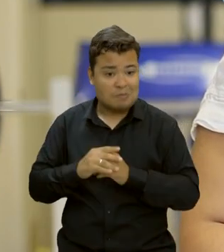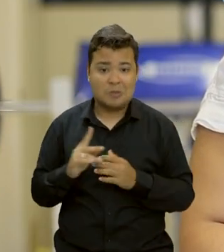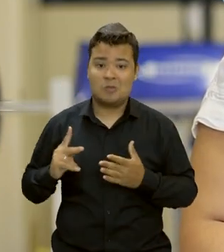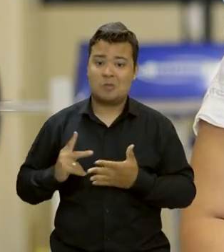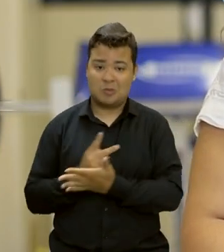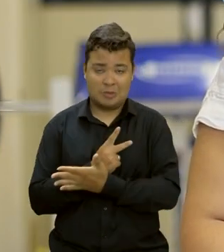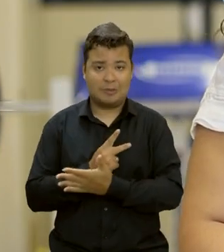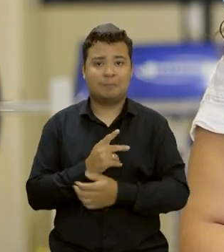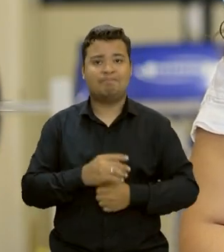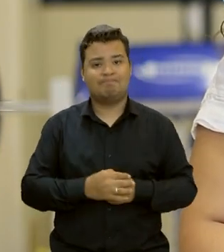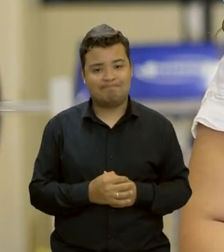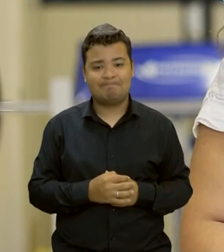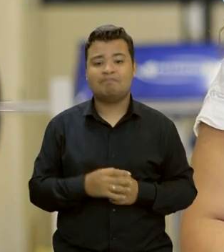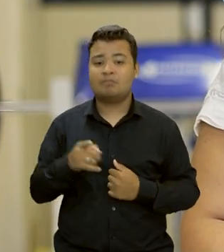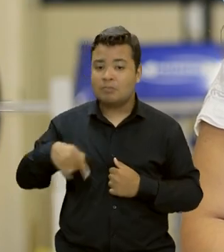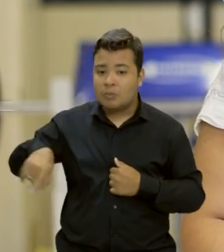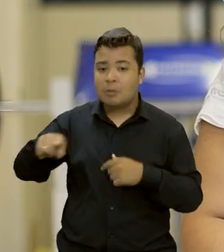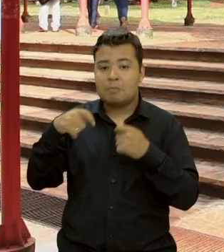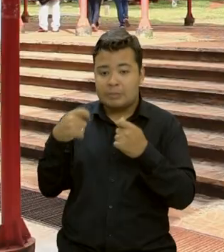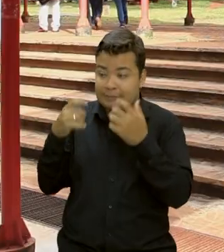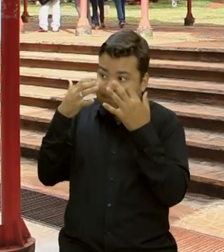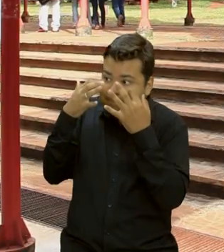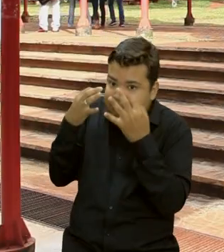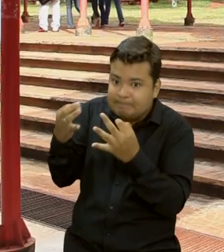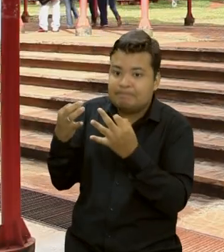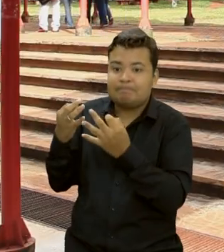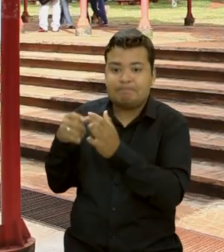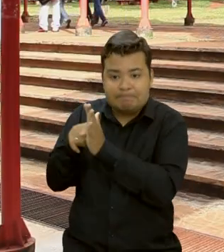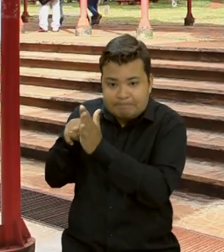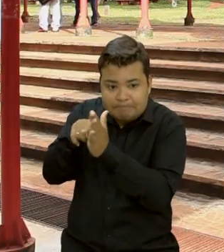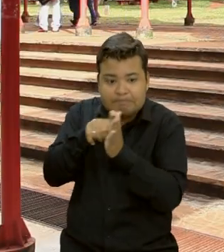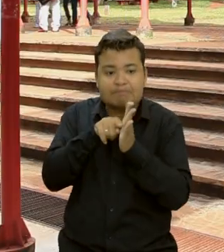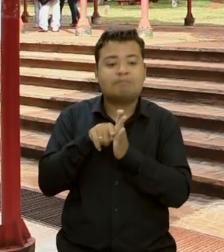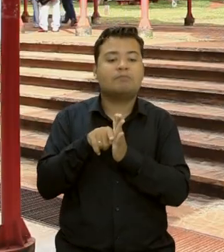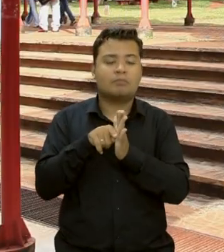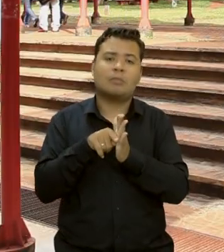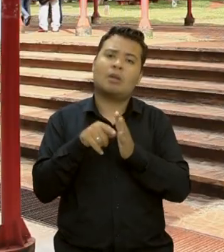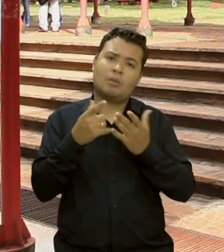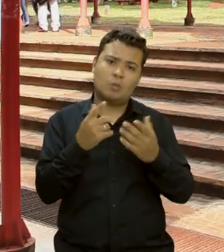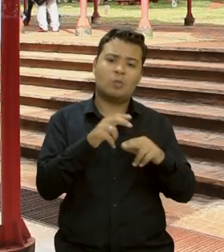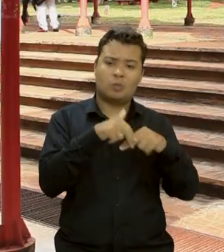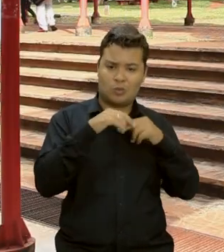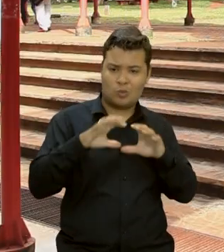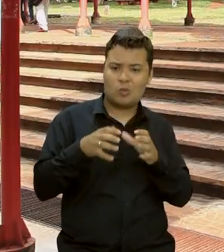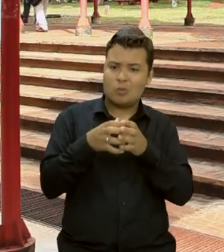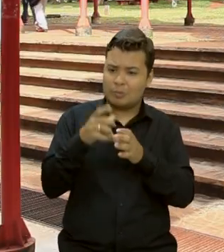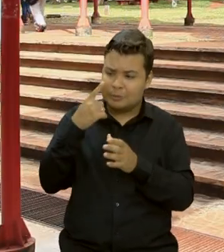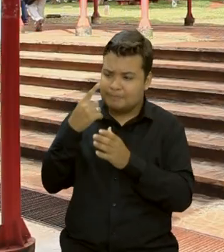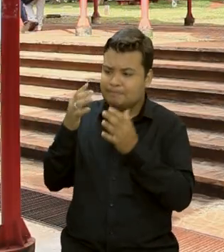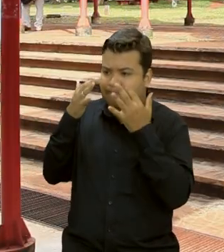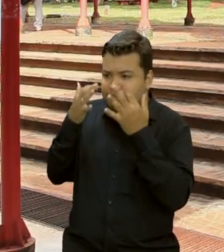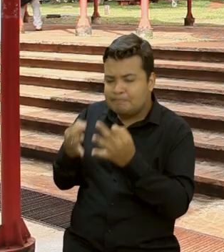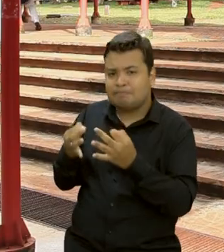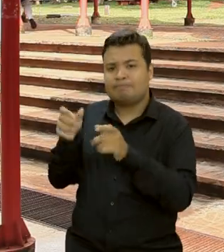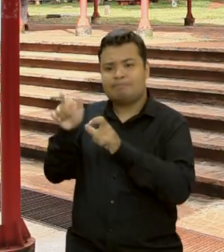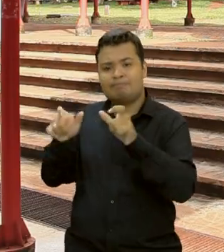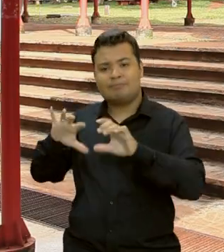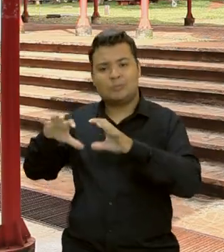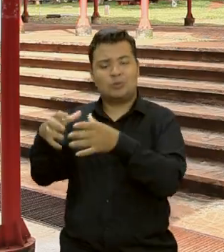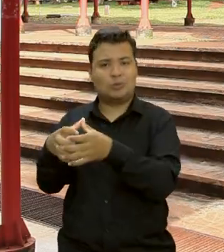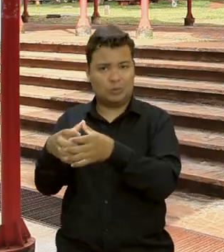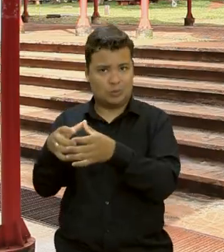psicológicas que necessitam de uma atenção maior, que é a atenção dada pelo LAMOV, pelo nosso grupo, que tem como objetivo estudar